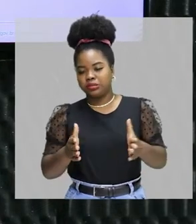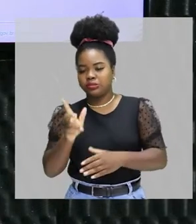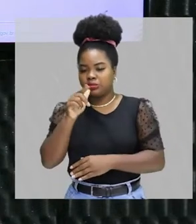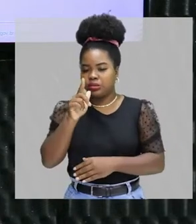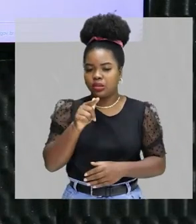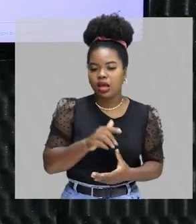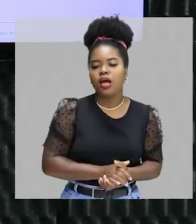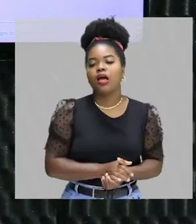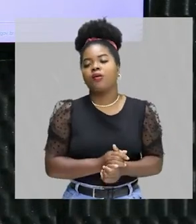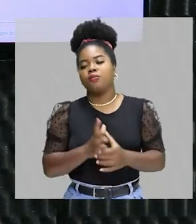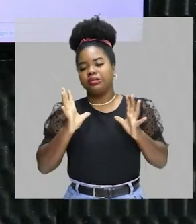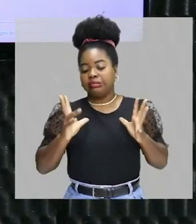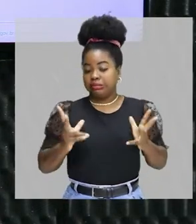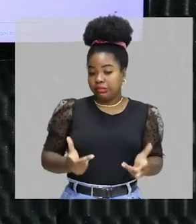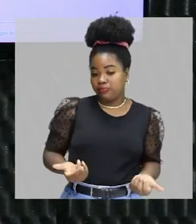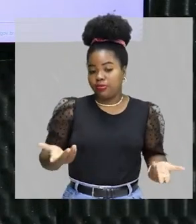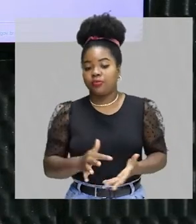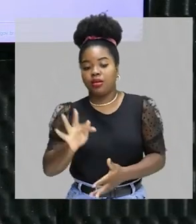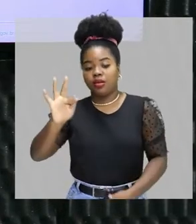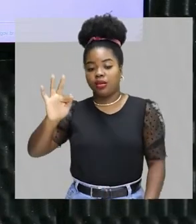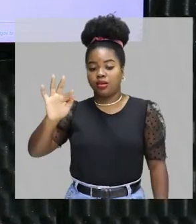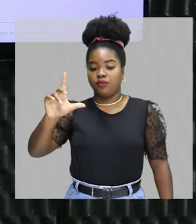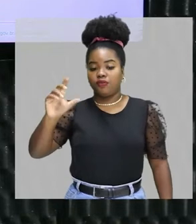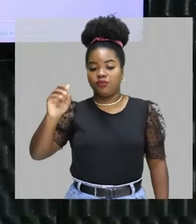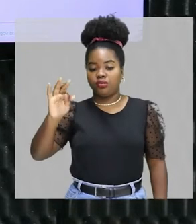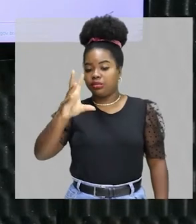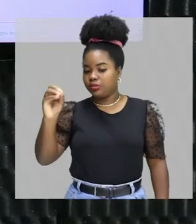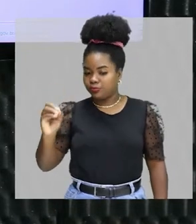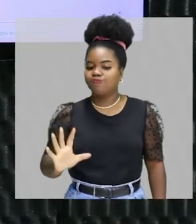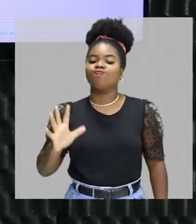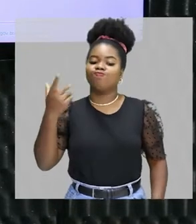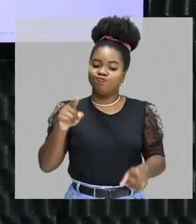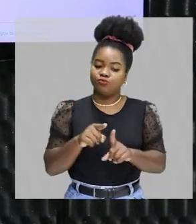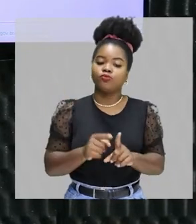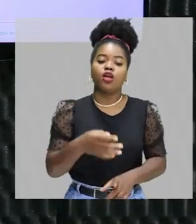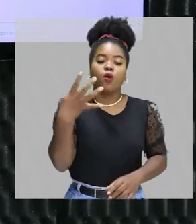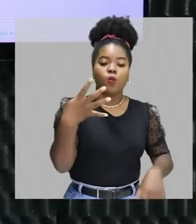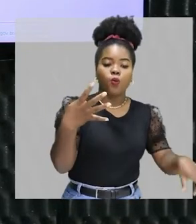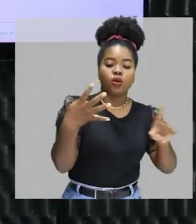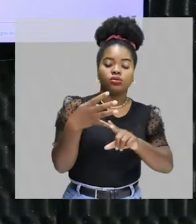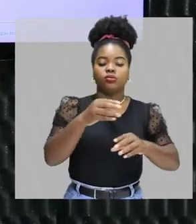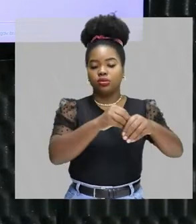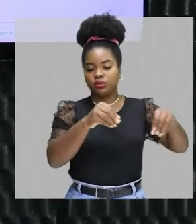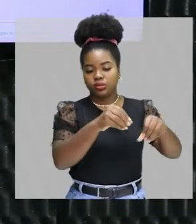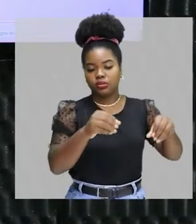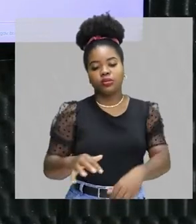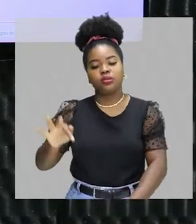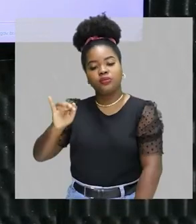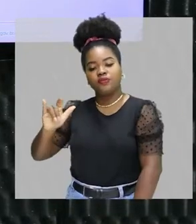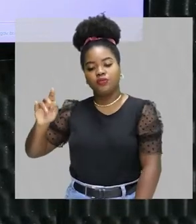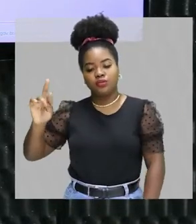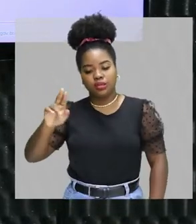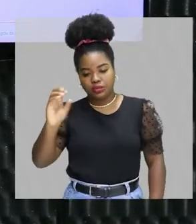da água, a flotação, ela é muito abordada. Etapa quatro, areia, por meio da